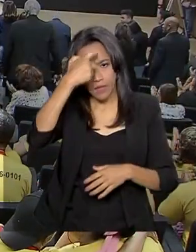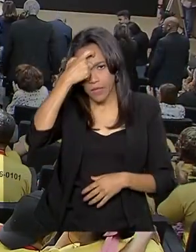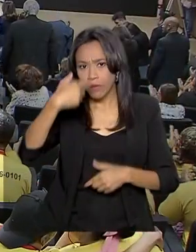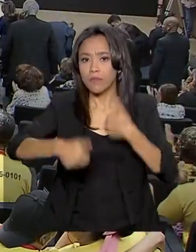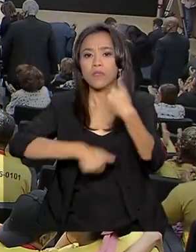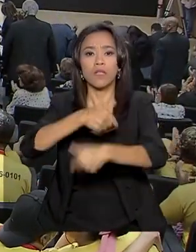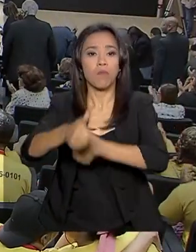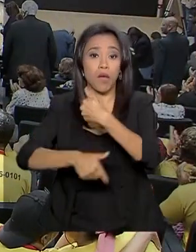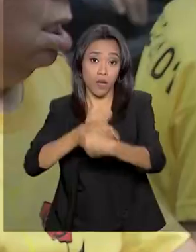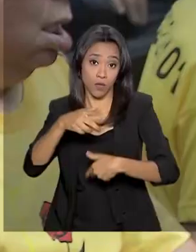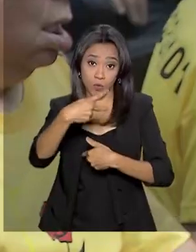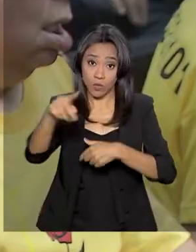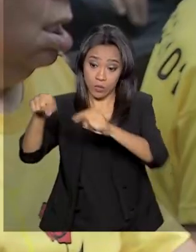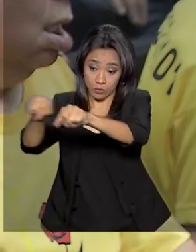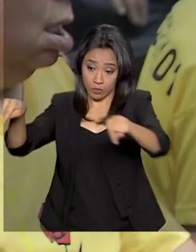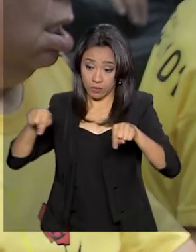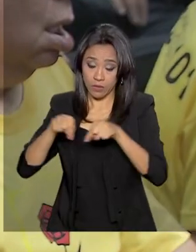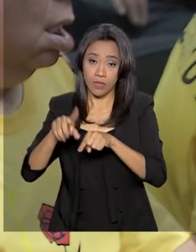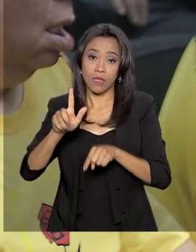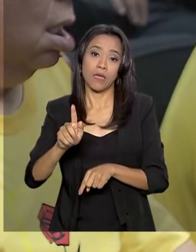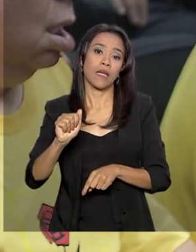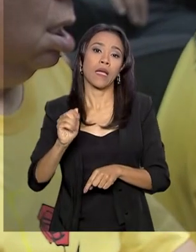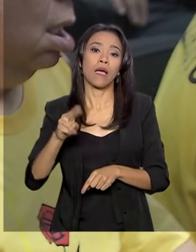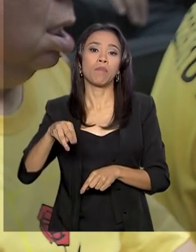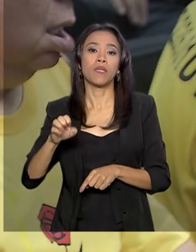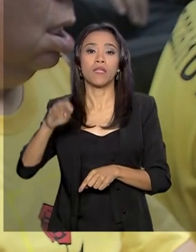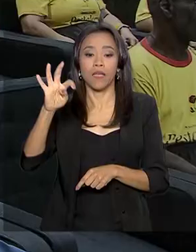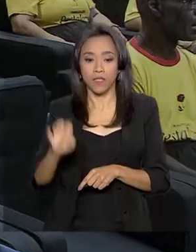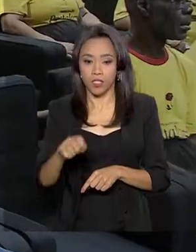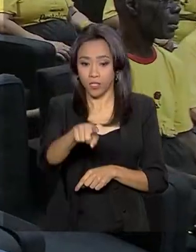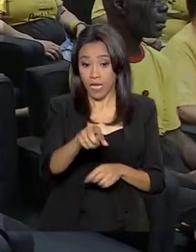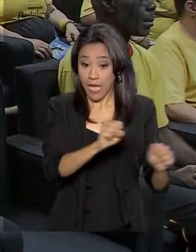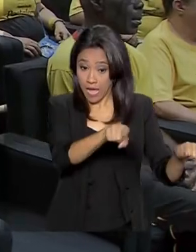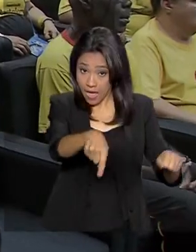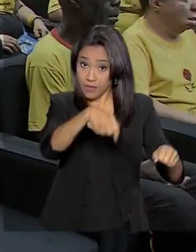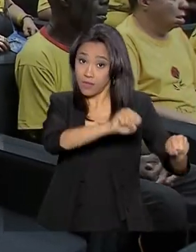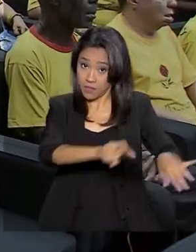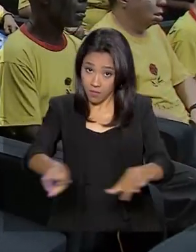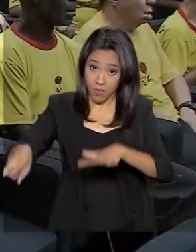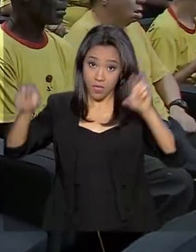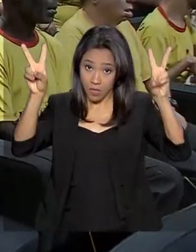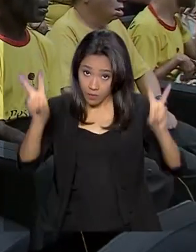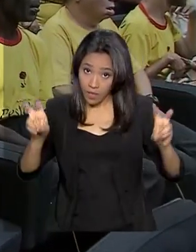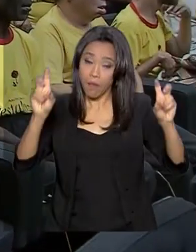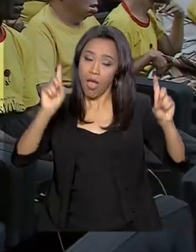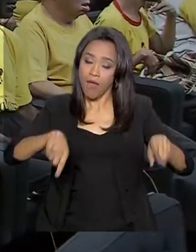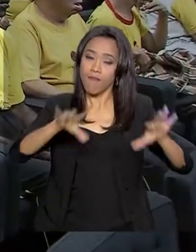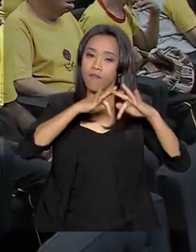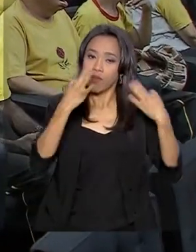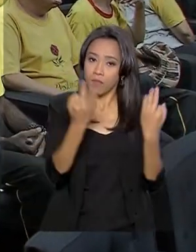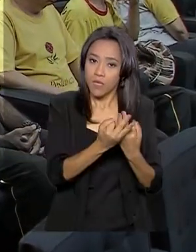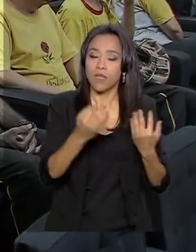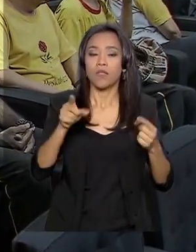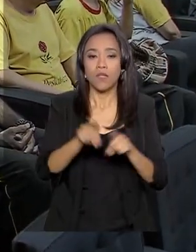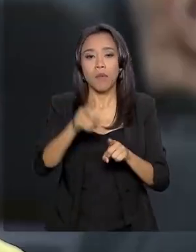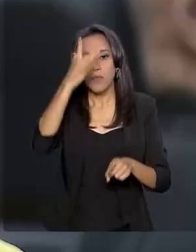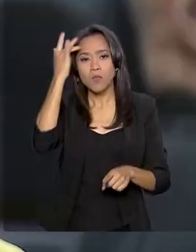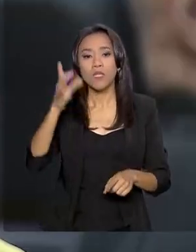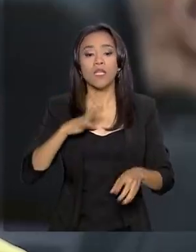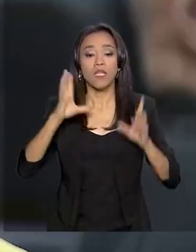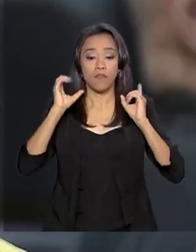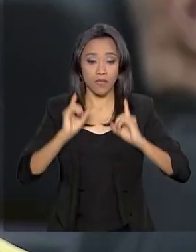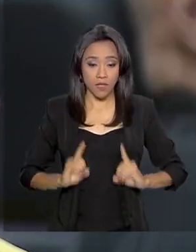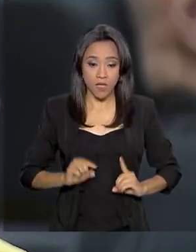Semana Nacional da Pessoa com Deficiência Intelectual e Múltipla tem como tema Família e Pessoa com Deficiência,